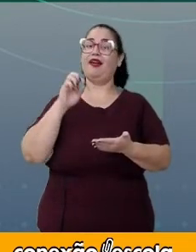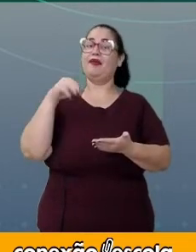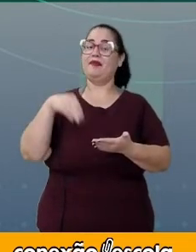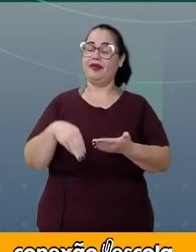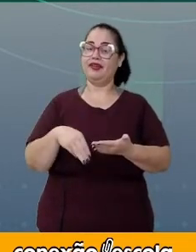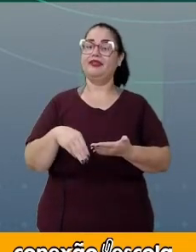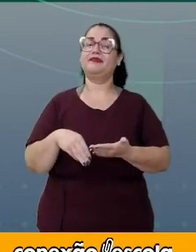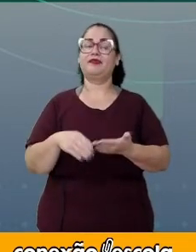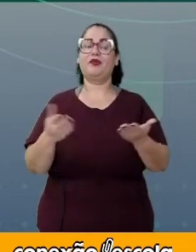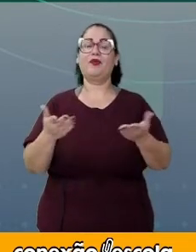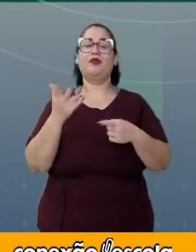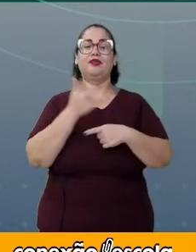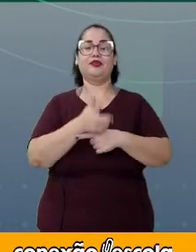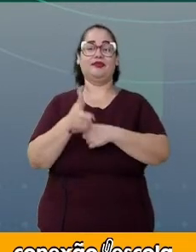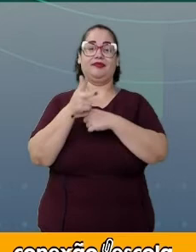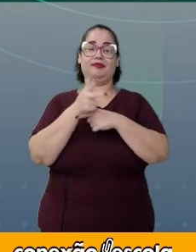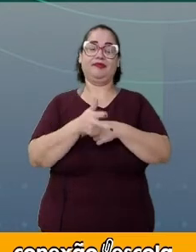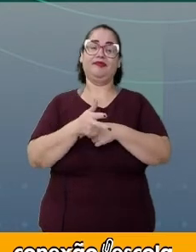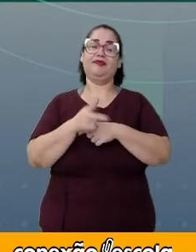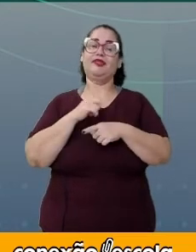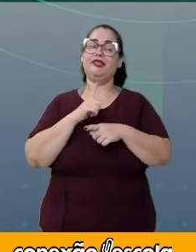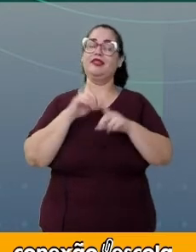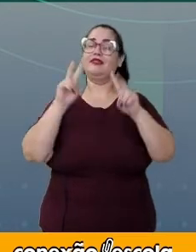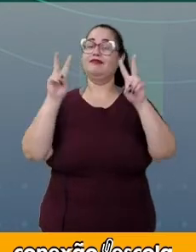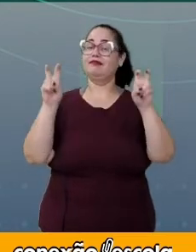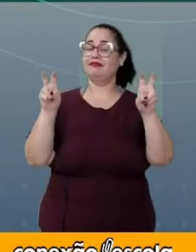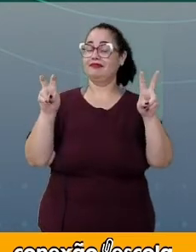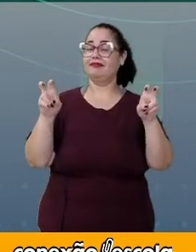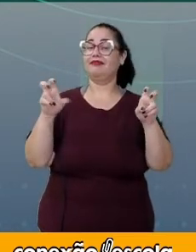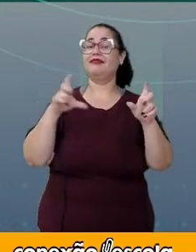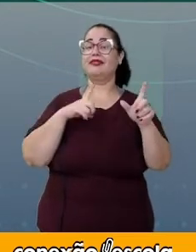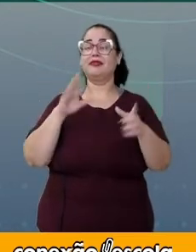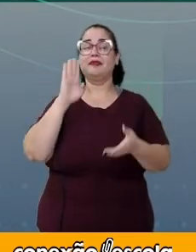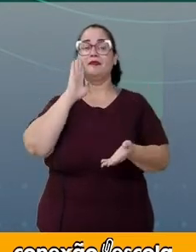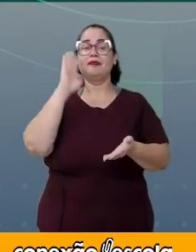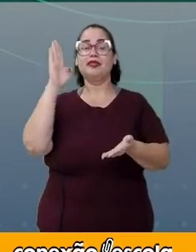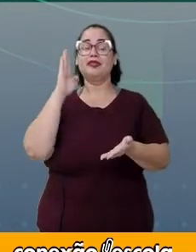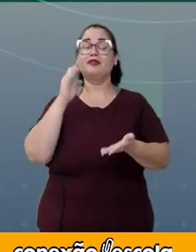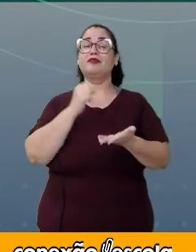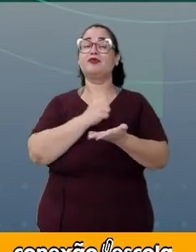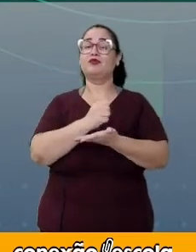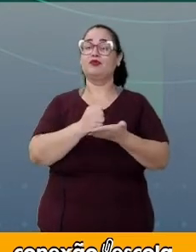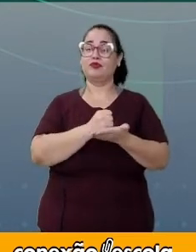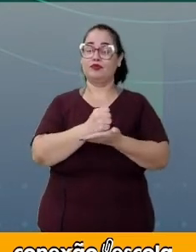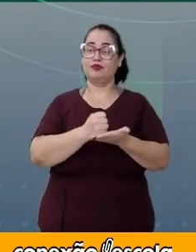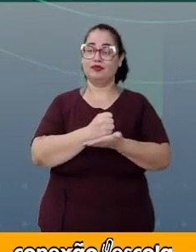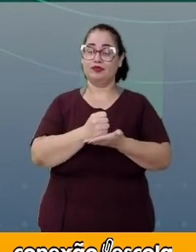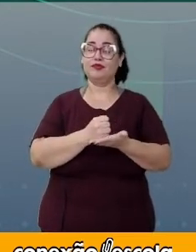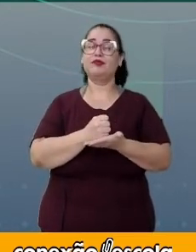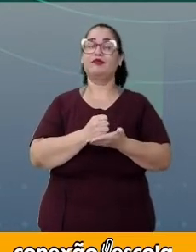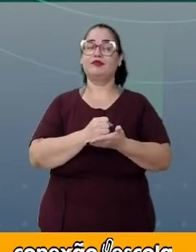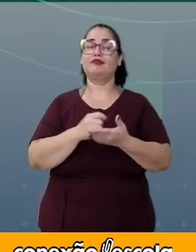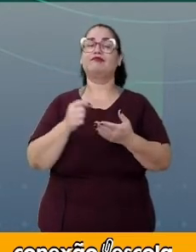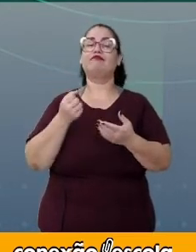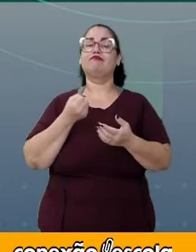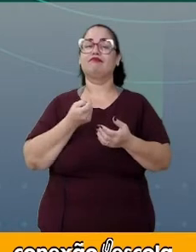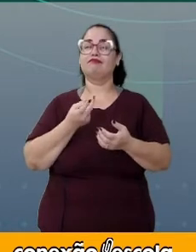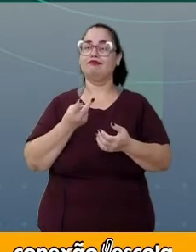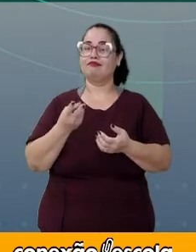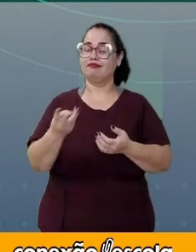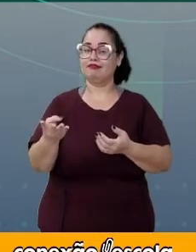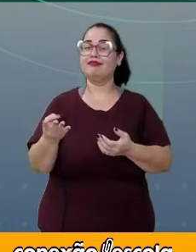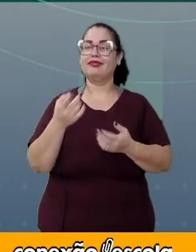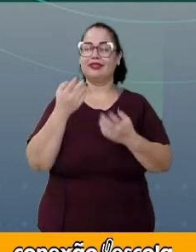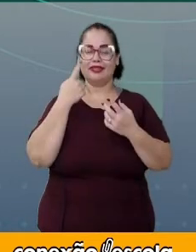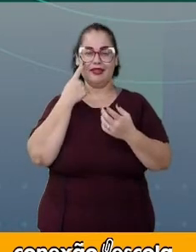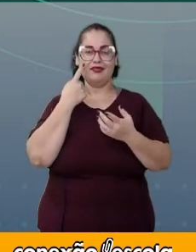E a nossa videoaula de hoje tem como título Princípio Fundamental da Contagem. Quer ver